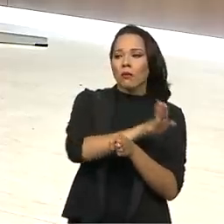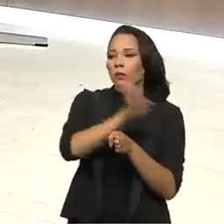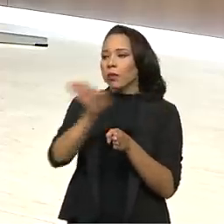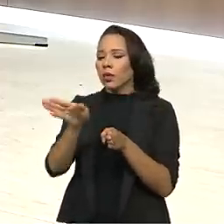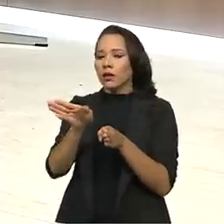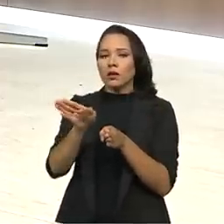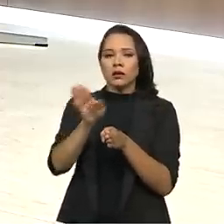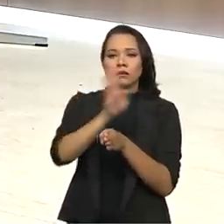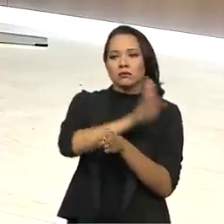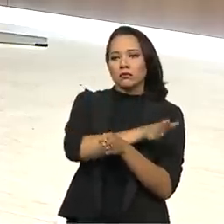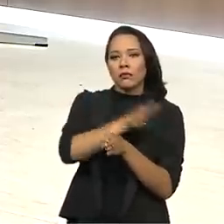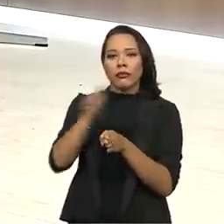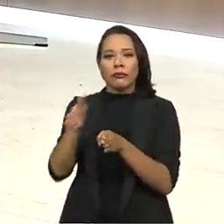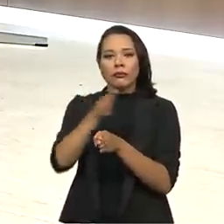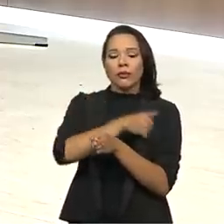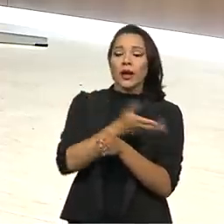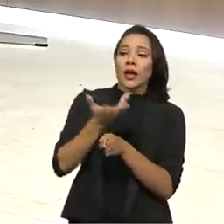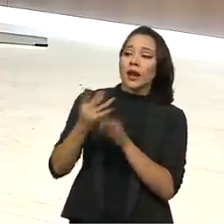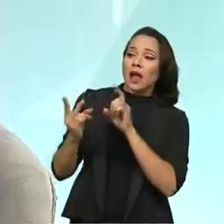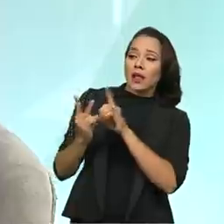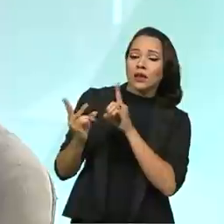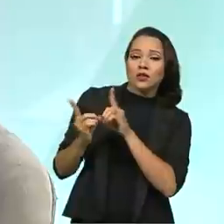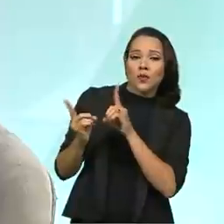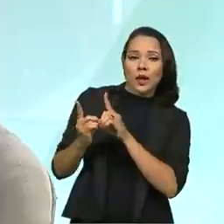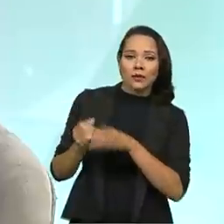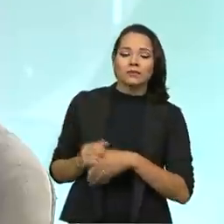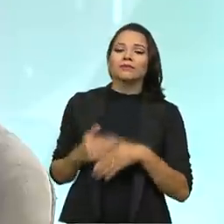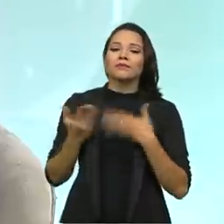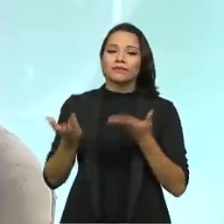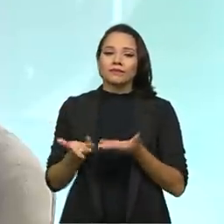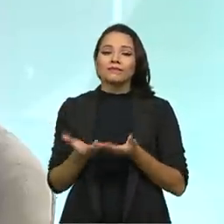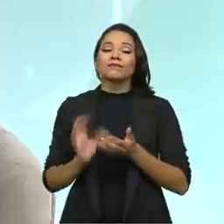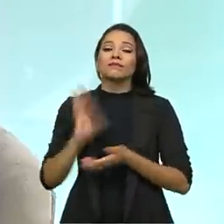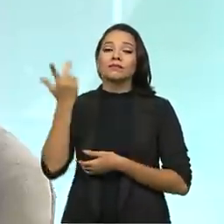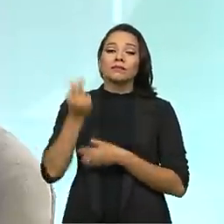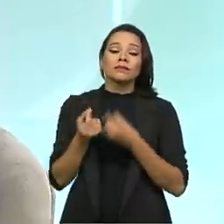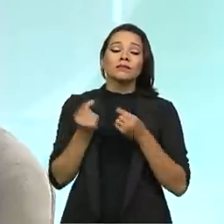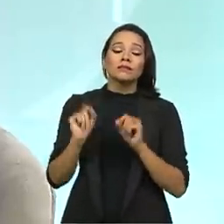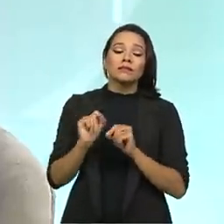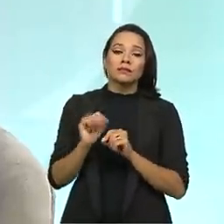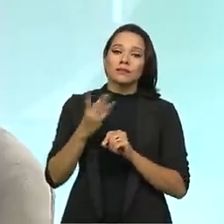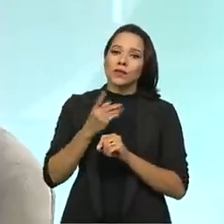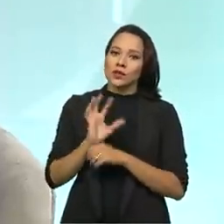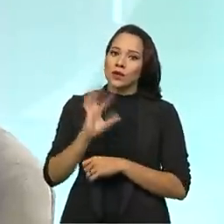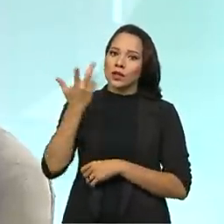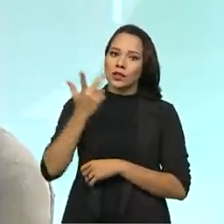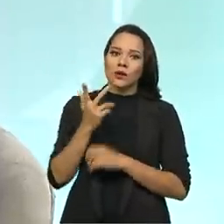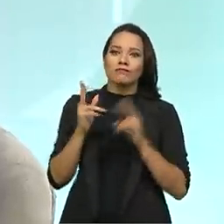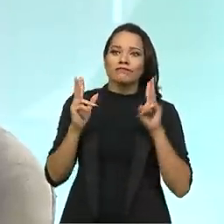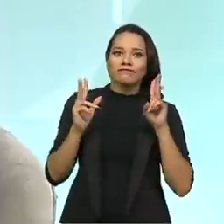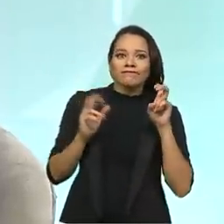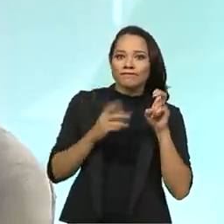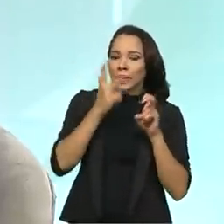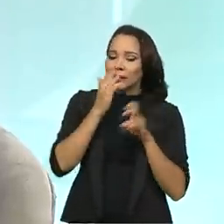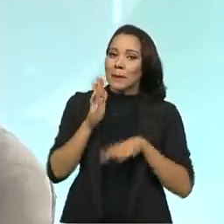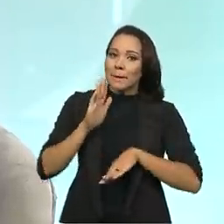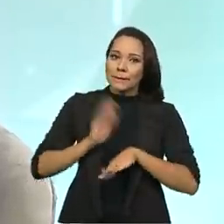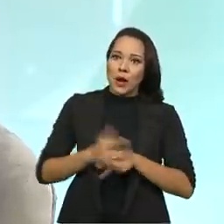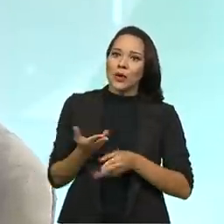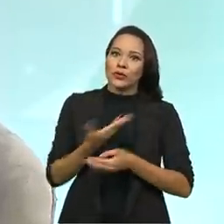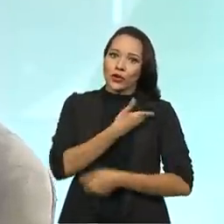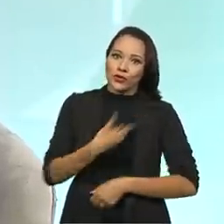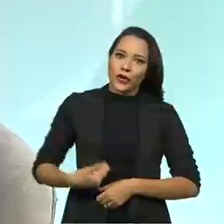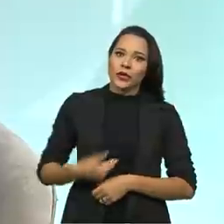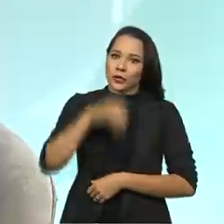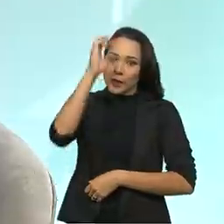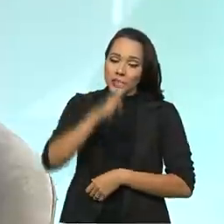costumam atravessar para Brasil em busca de atendimento. E aí acaba que muitas dessas situações, entre aspas, caem no colo do governo brasileiro.